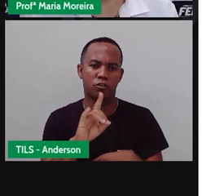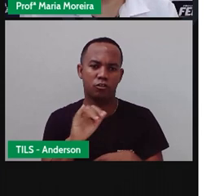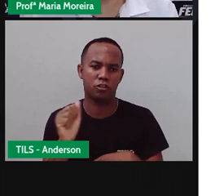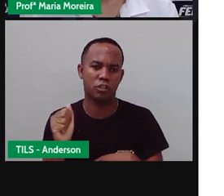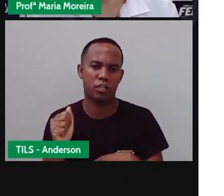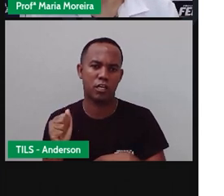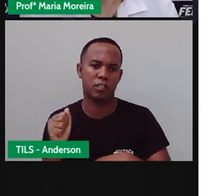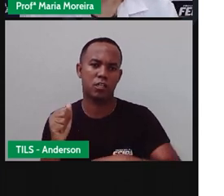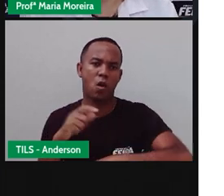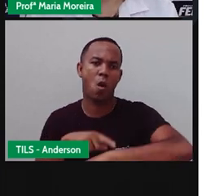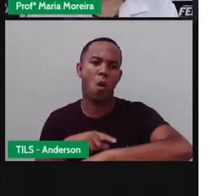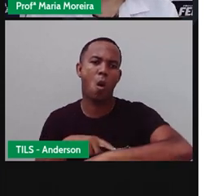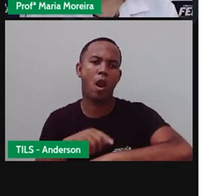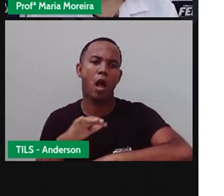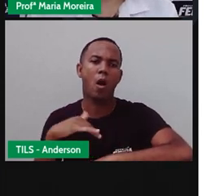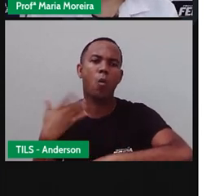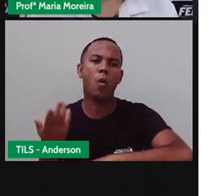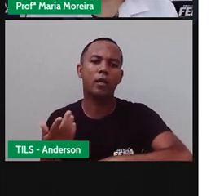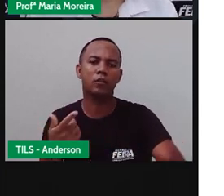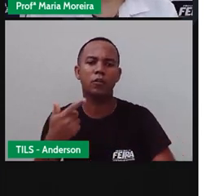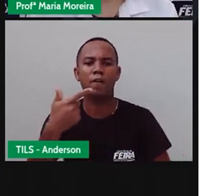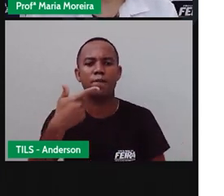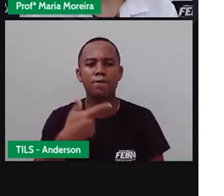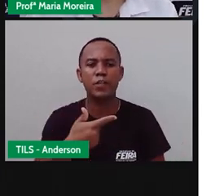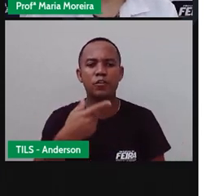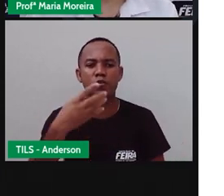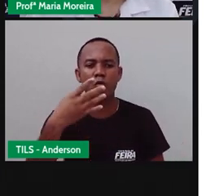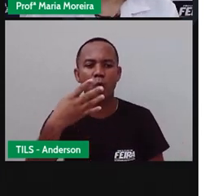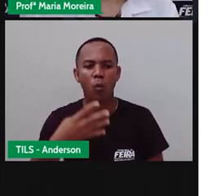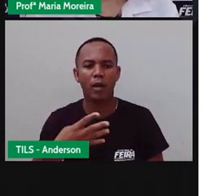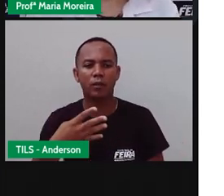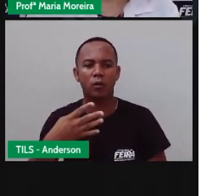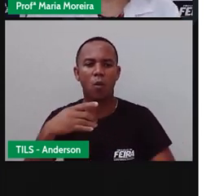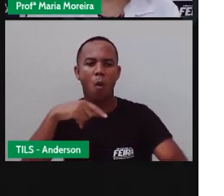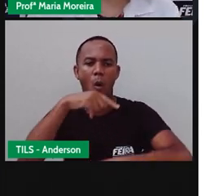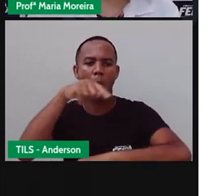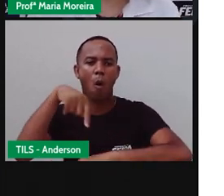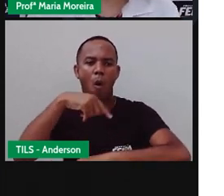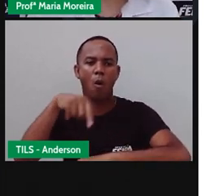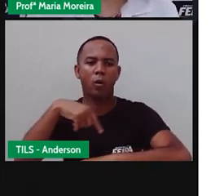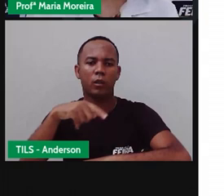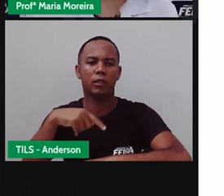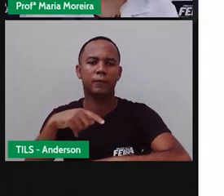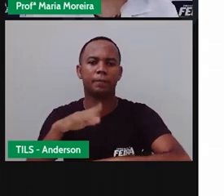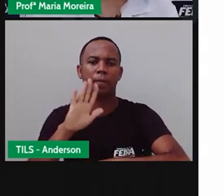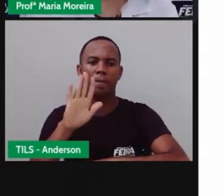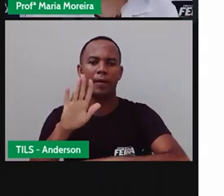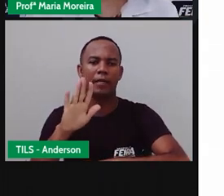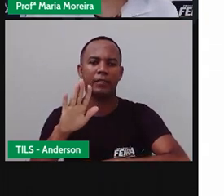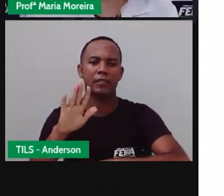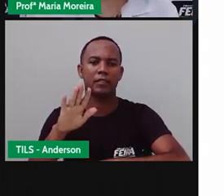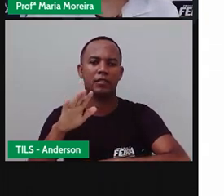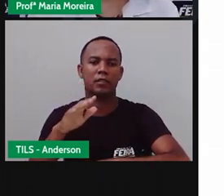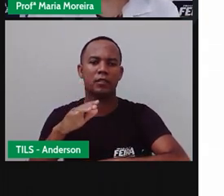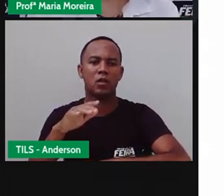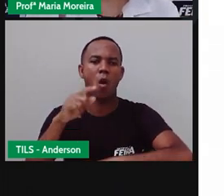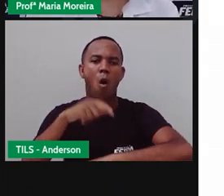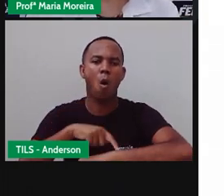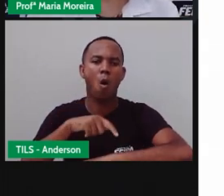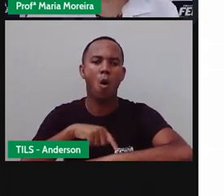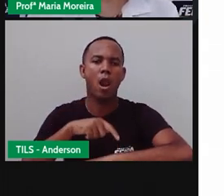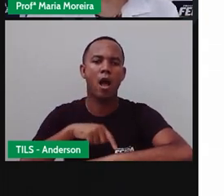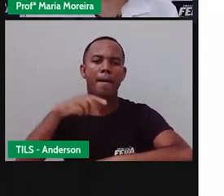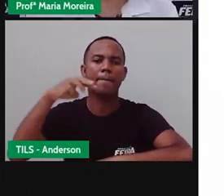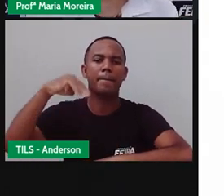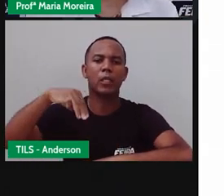ter quantas horas? 24 horas. E a hora terá quantos minutos? Que a Pró, inclusive, falou aqui e